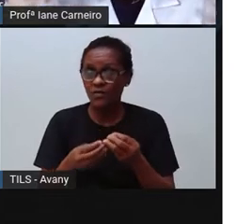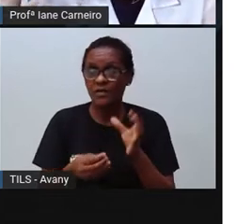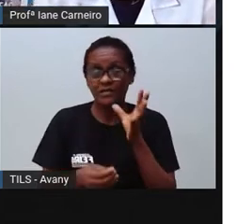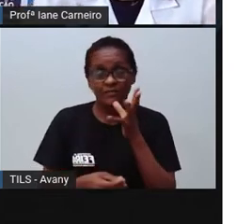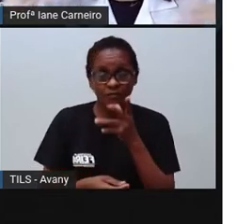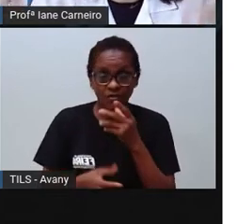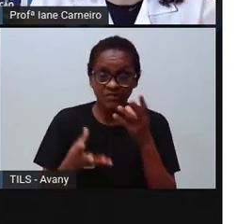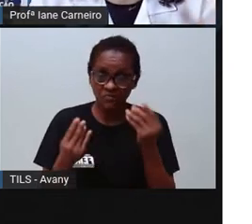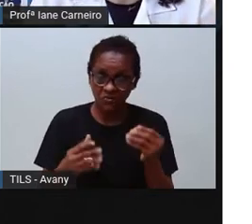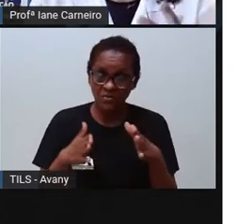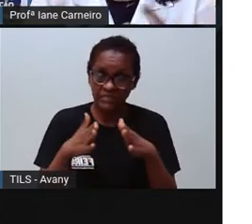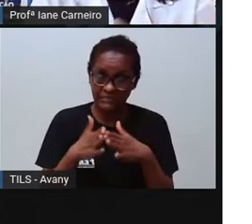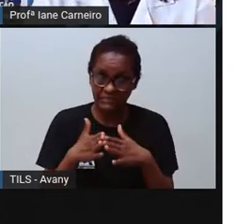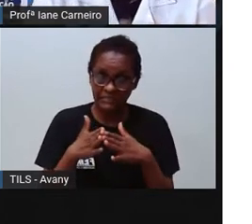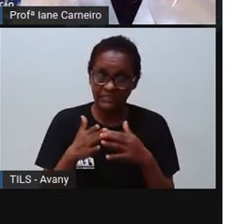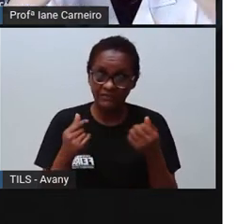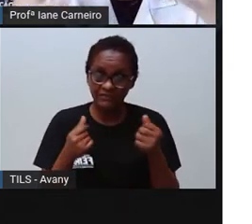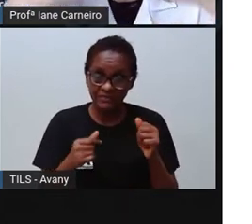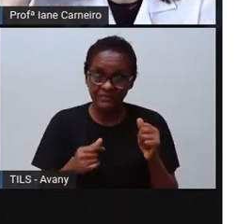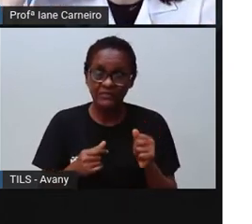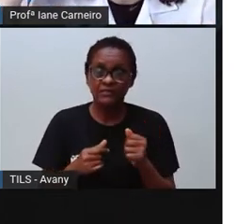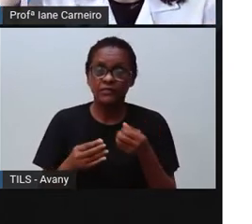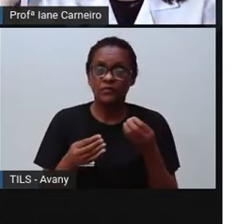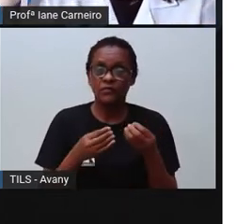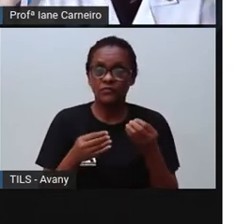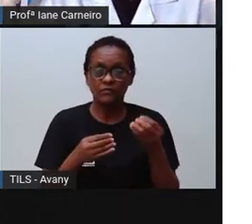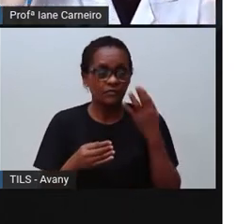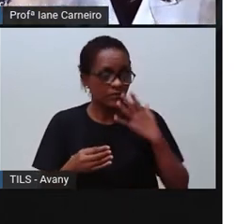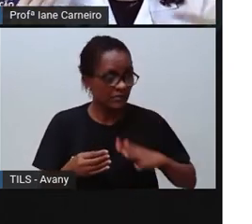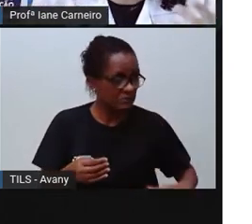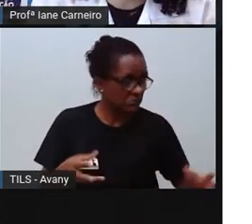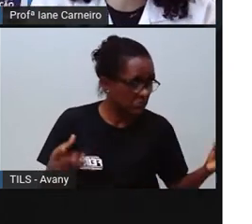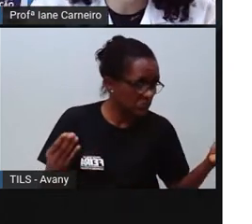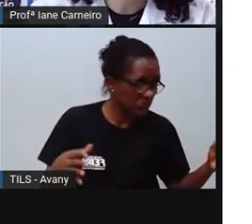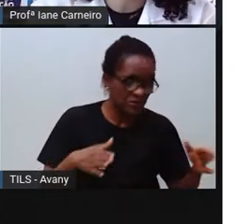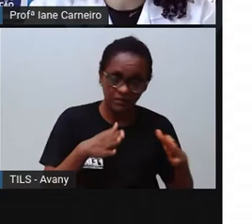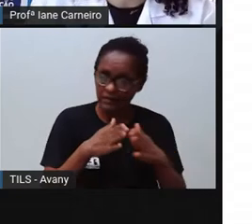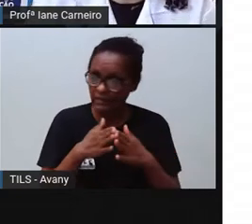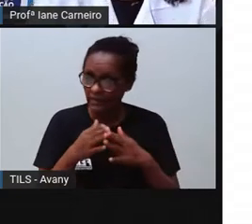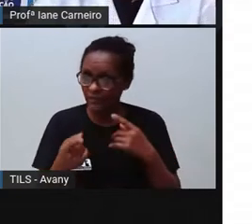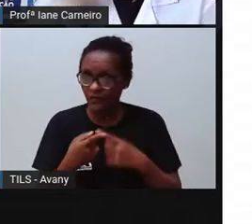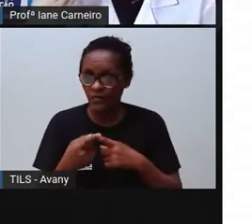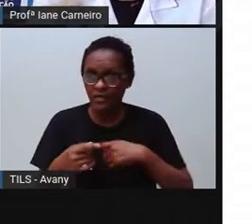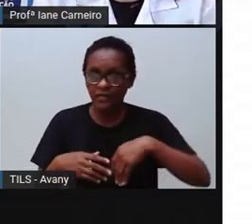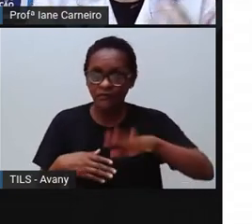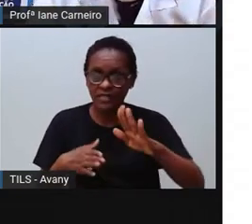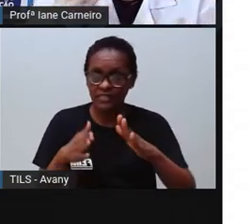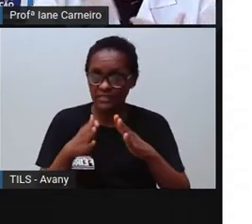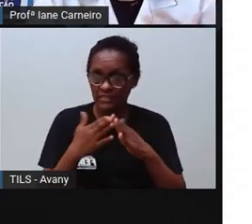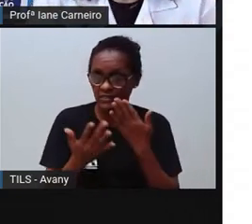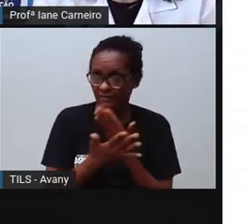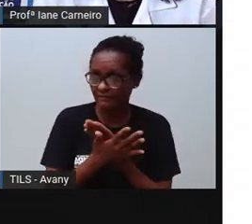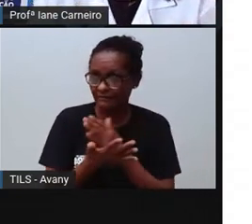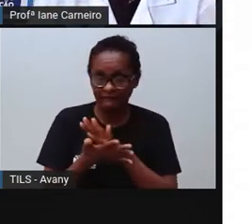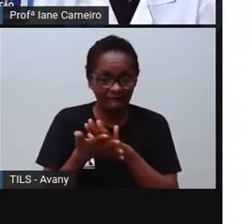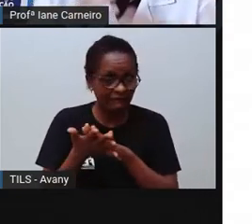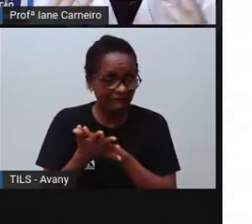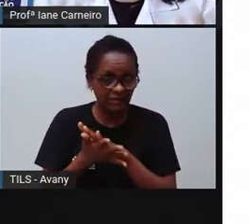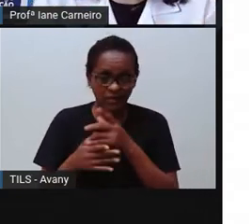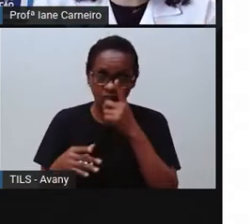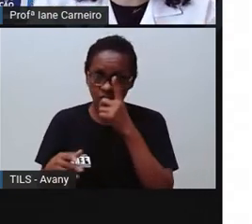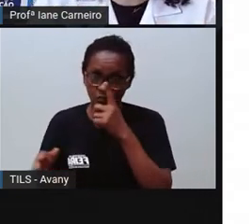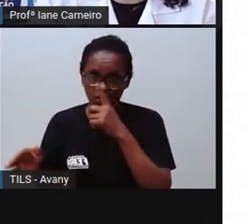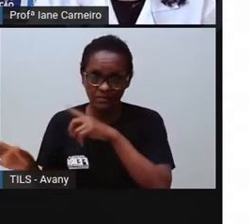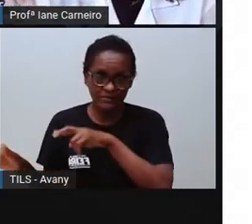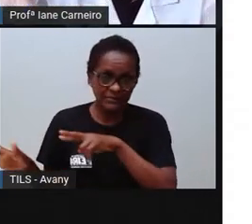crianças estão ficando muito mais tempo em casa, é preciso ter o cuidado redobrado e vocês precisam ajudar, né, nesses